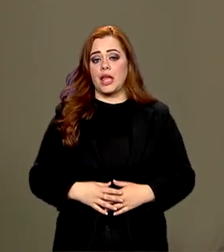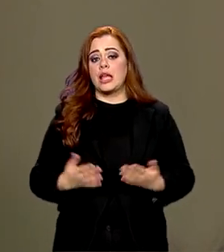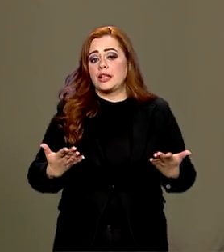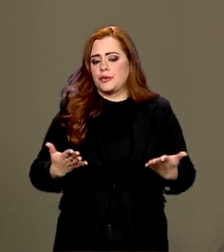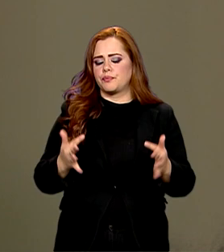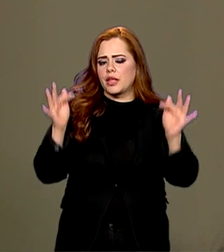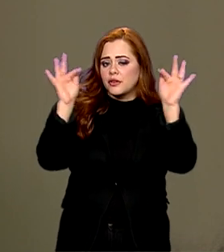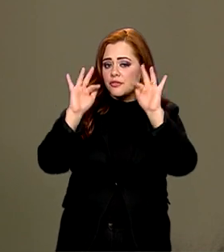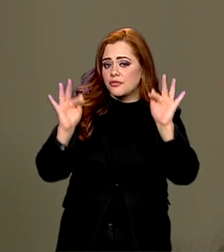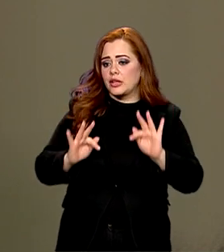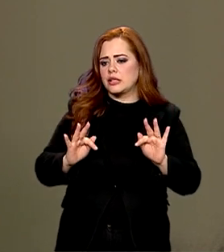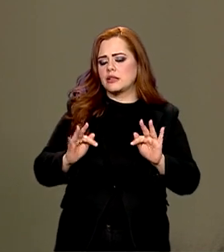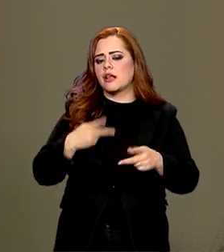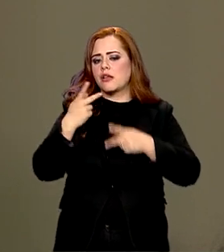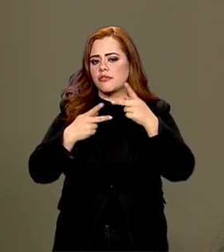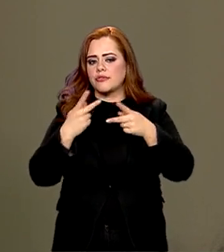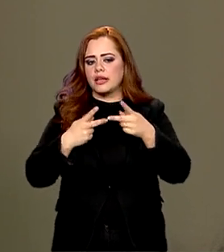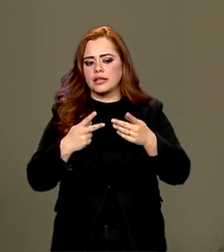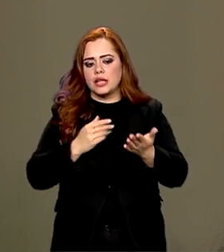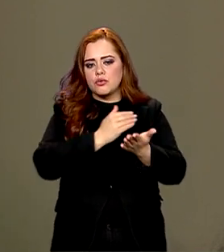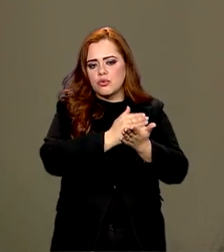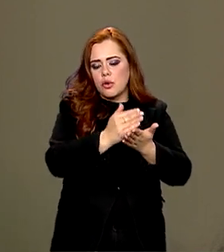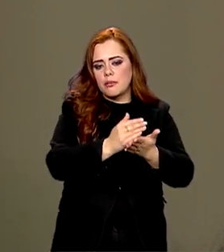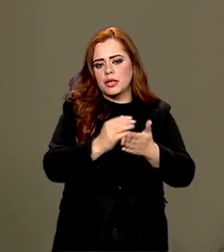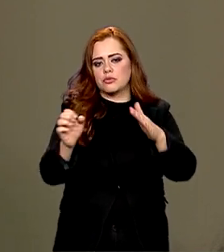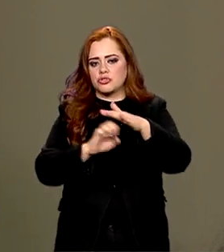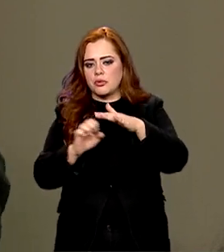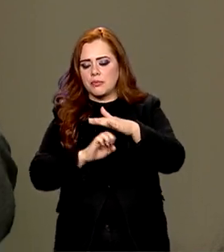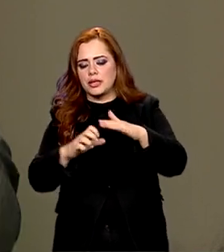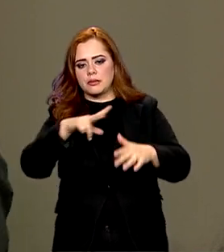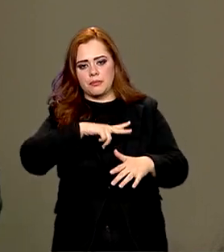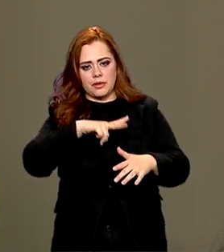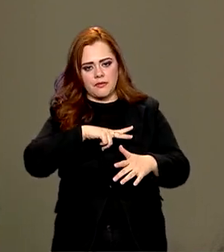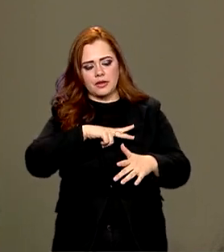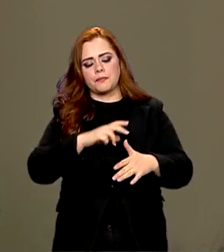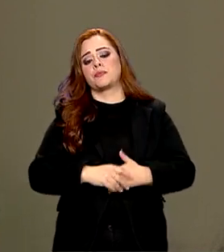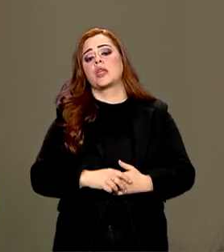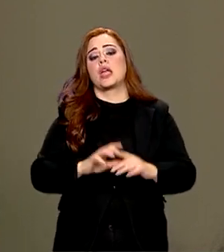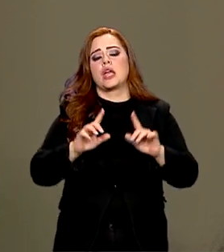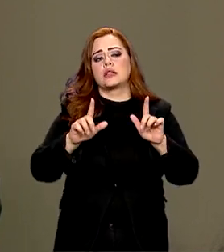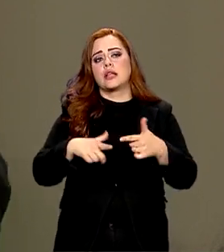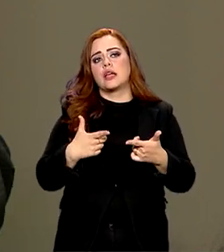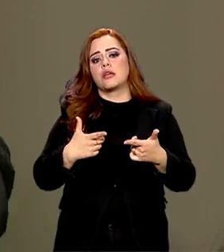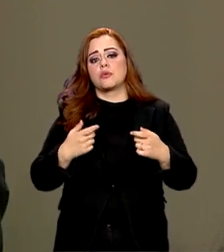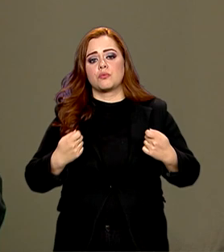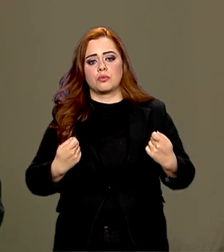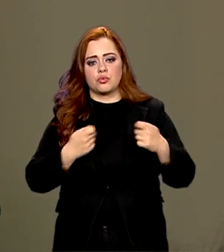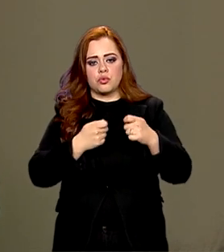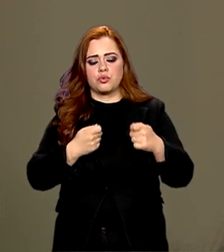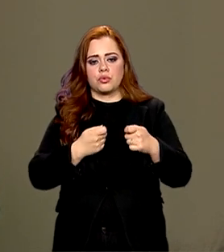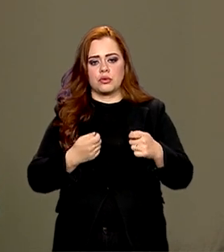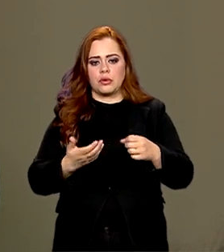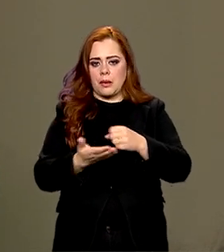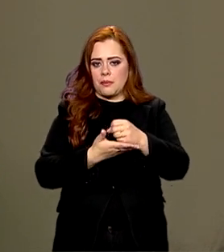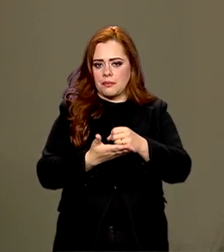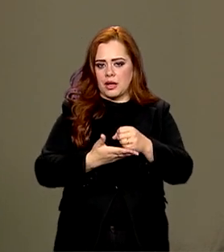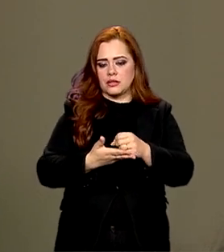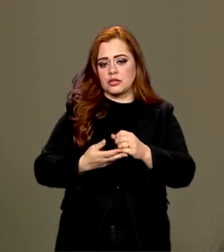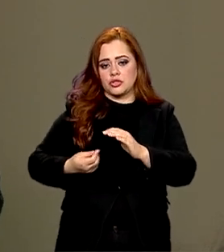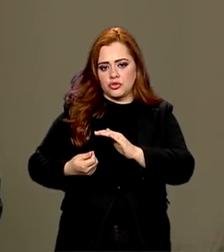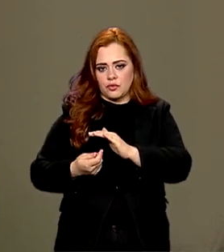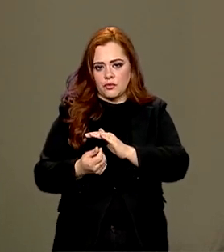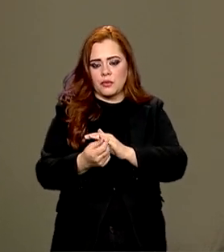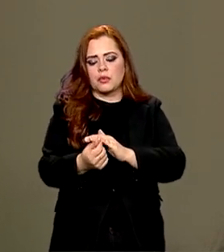fala que vai ter iniciativa privada, vem o mercado de capitais, que eu defendo muito no país, né? Então os fundos de investimentos, as